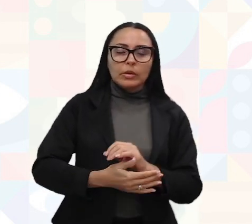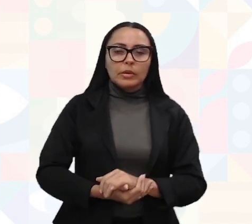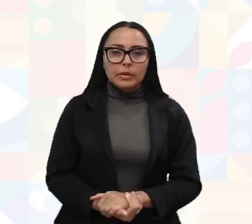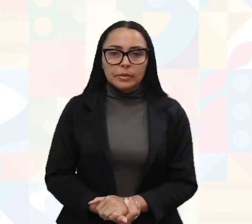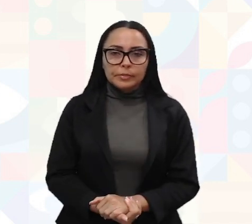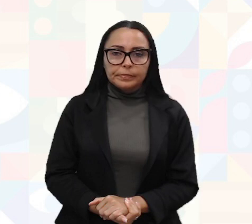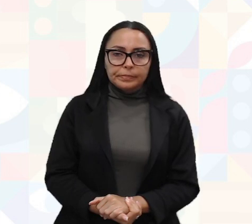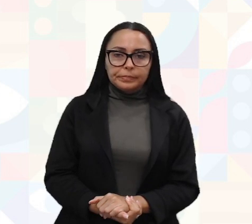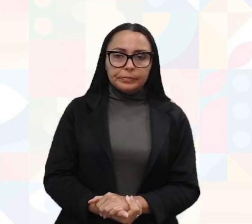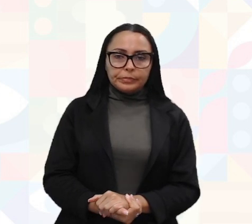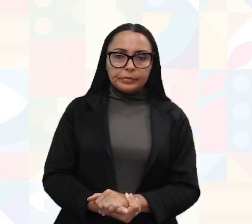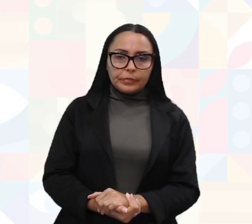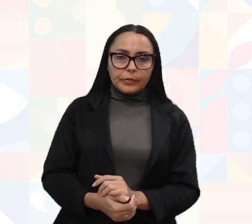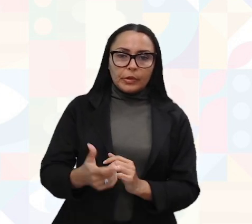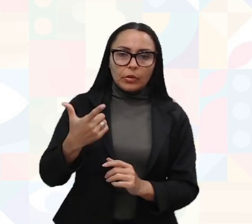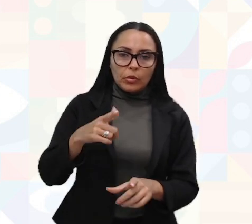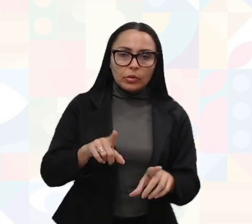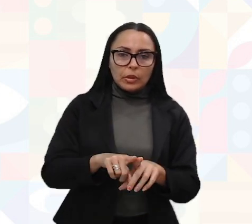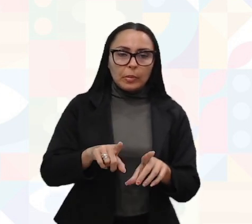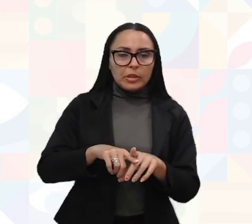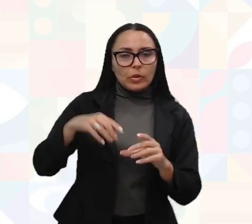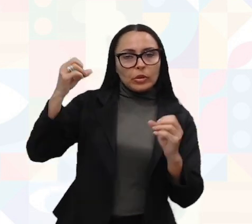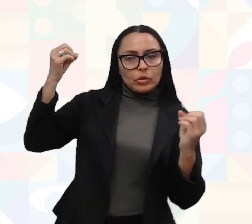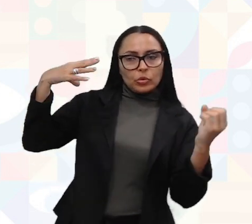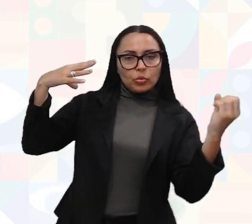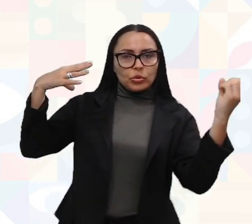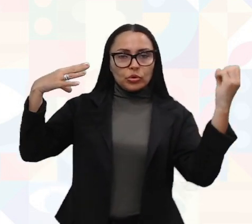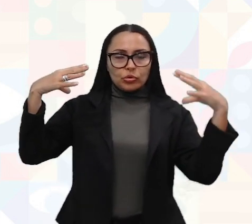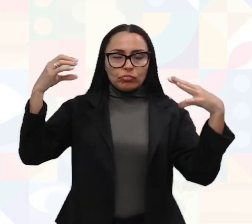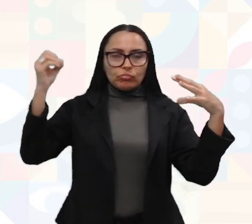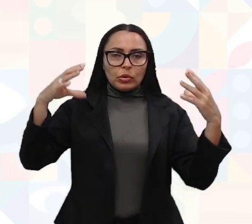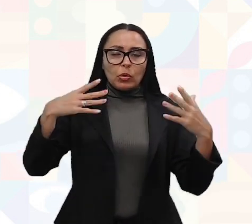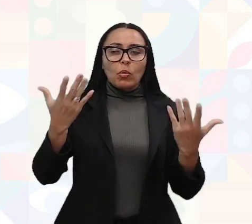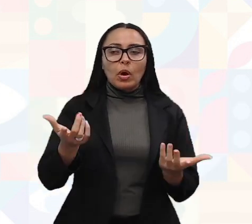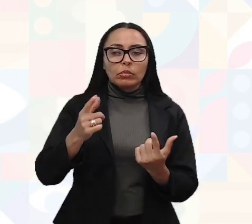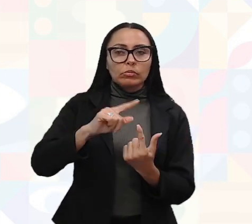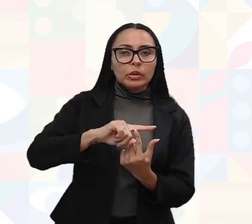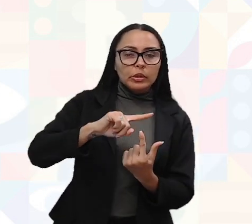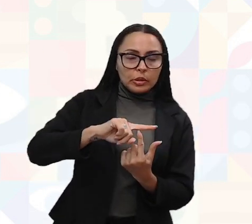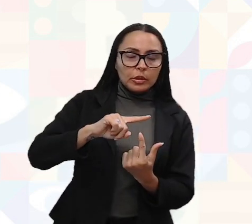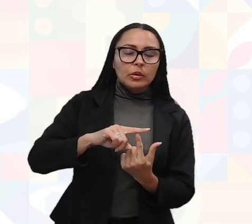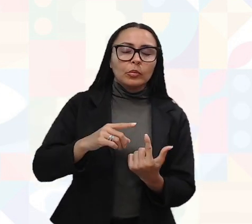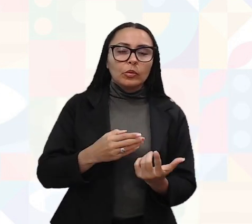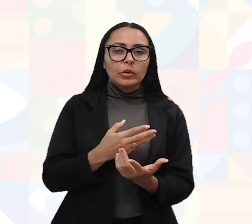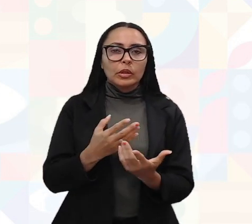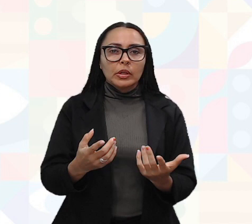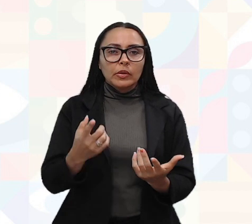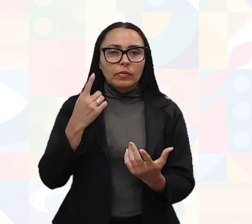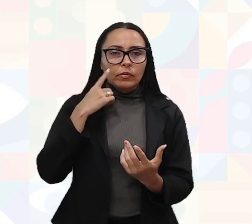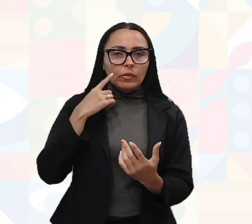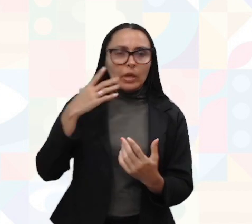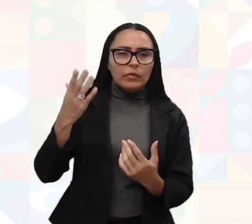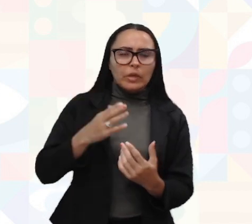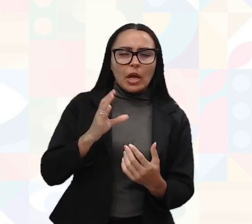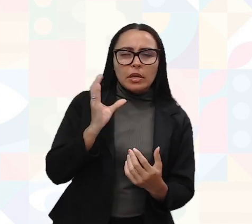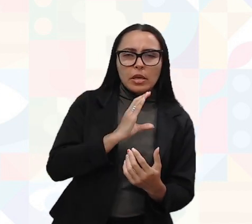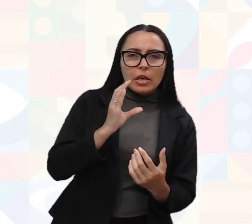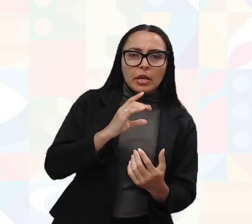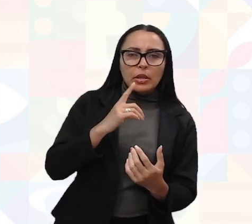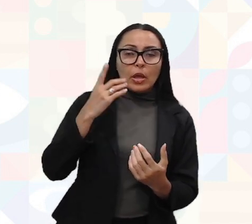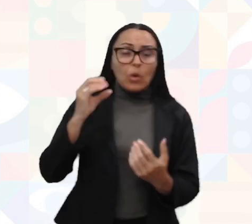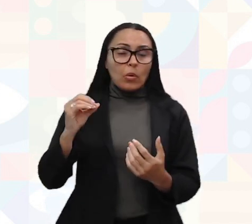dicas. Outra questão são as luminárias. Que tipo de luminária? Se vai esquentar, se vai esfriar o ambiente?